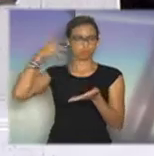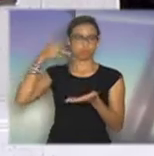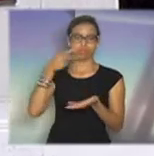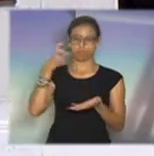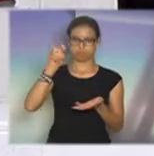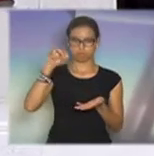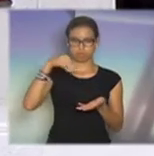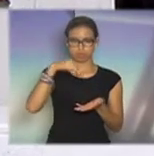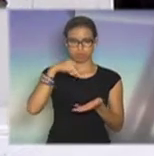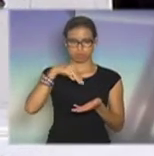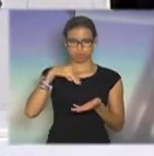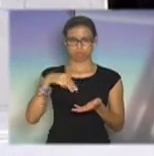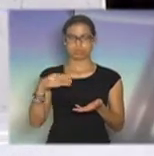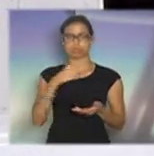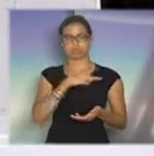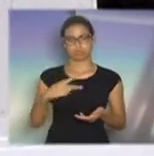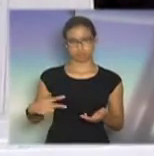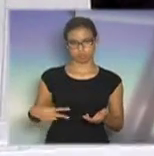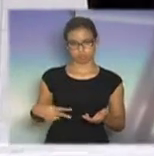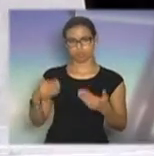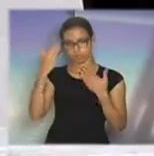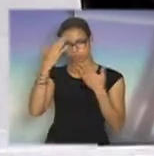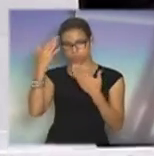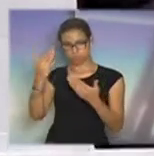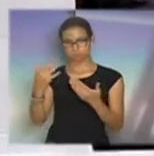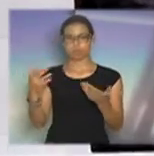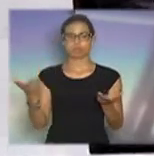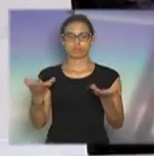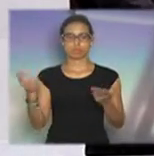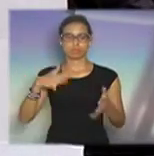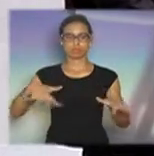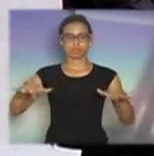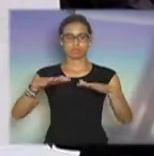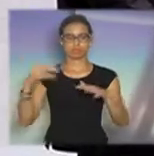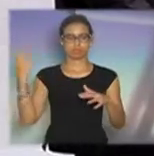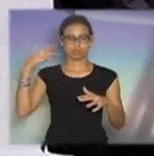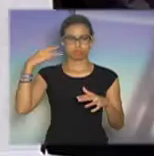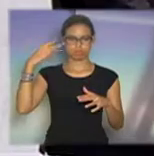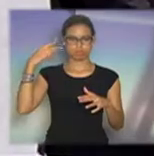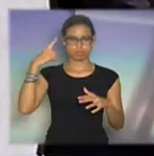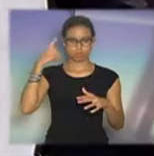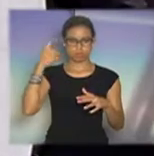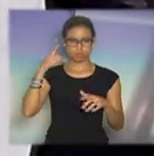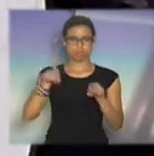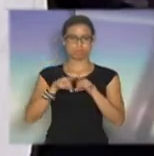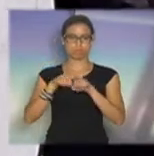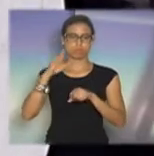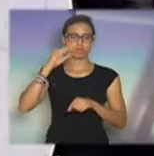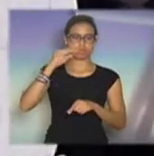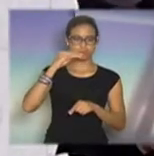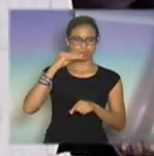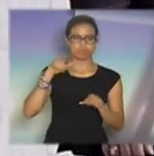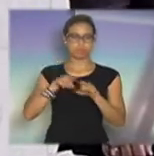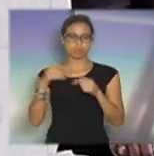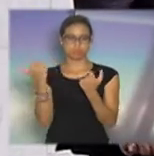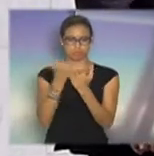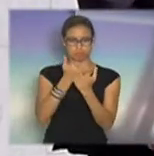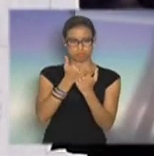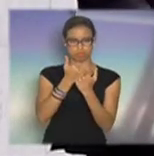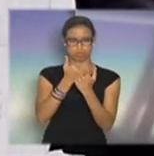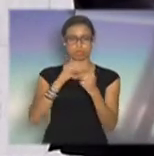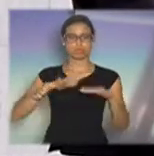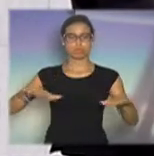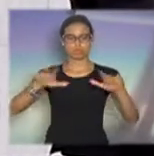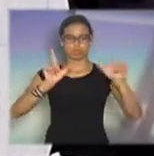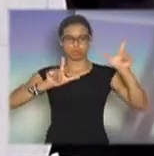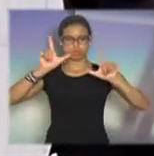Perfeito, senhor presidente, deputado Jorge Ato, senhores deputados, senhores funcionários da Assembleia Legislativa, senhores assessores, a